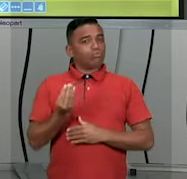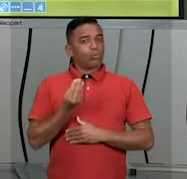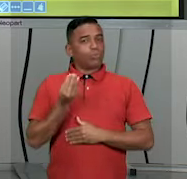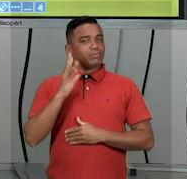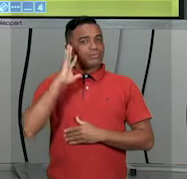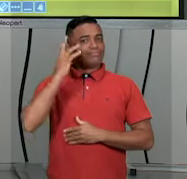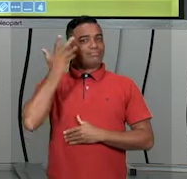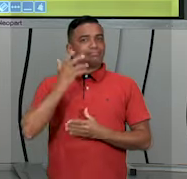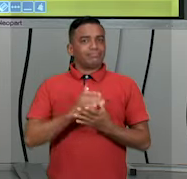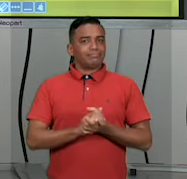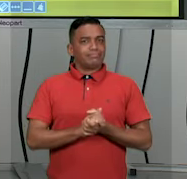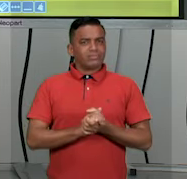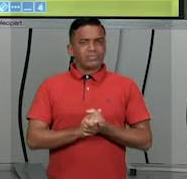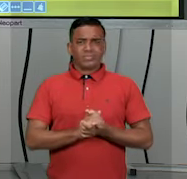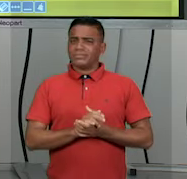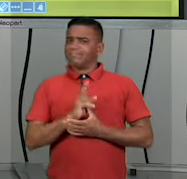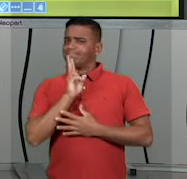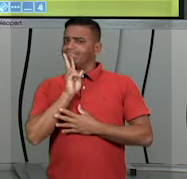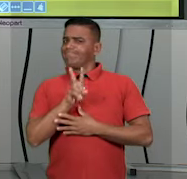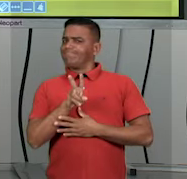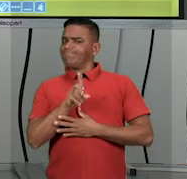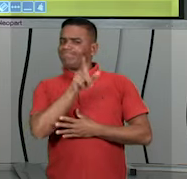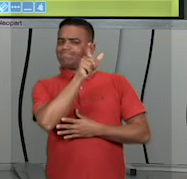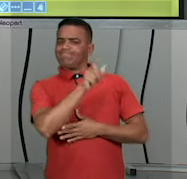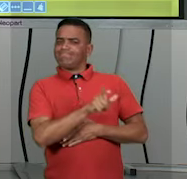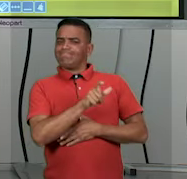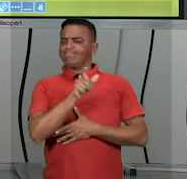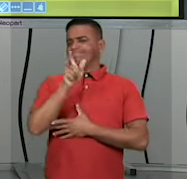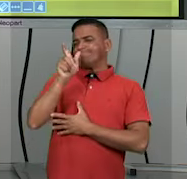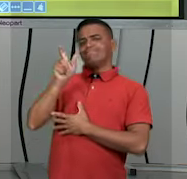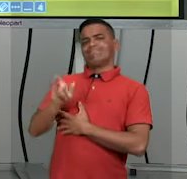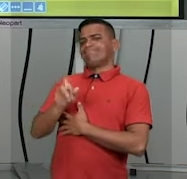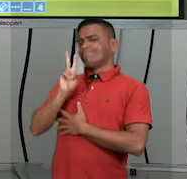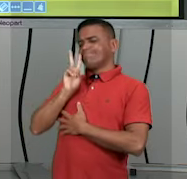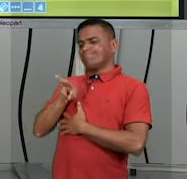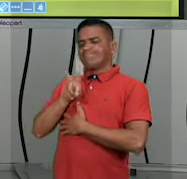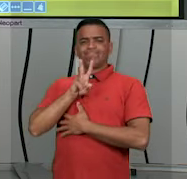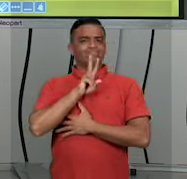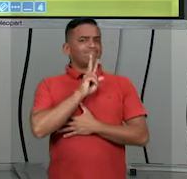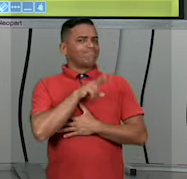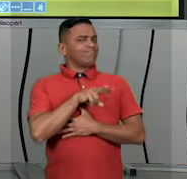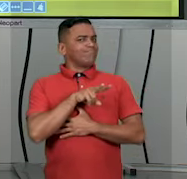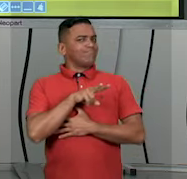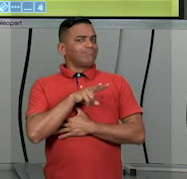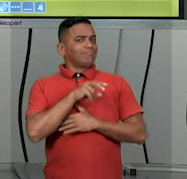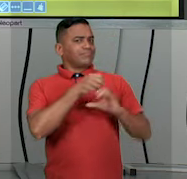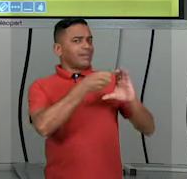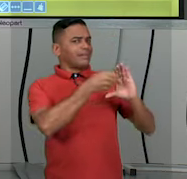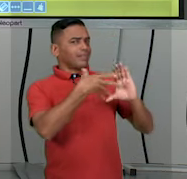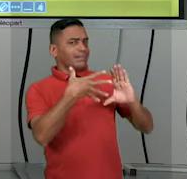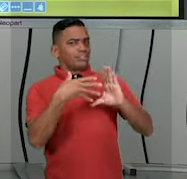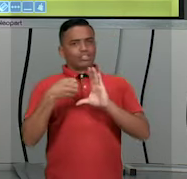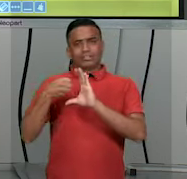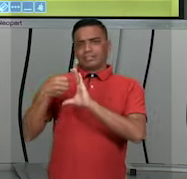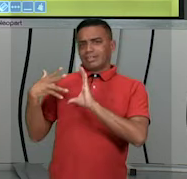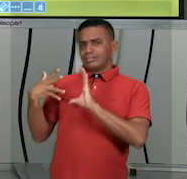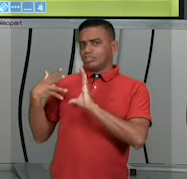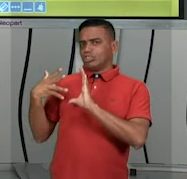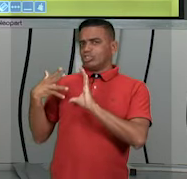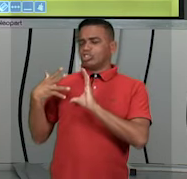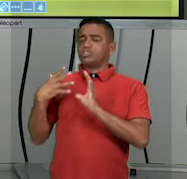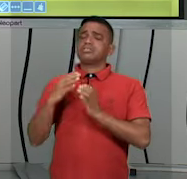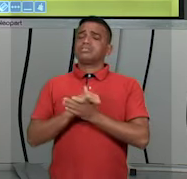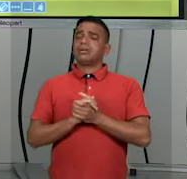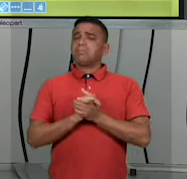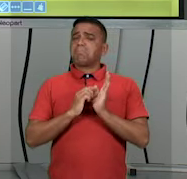gente percebe, observando as pessoas mesmo, que essas características se acentuam a